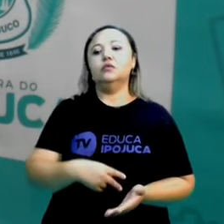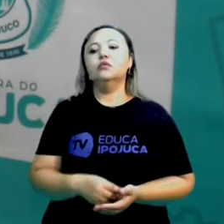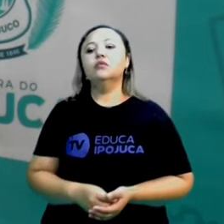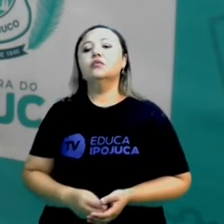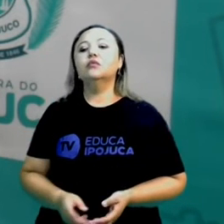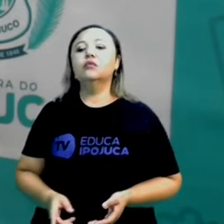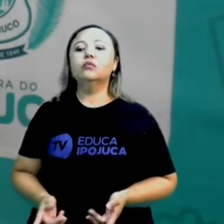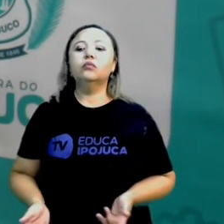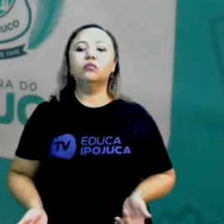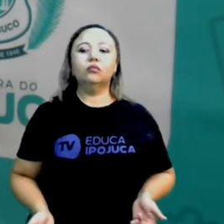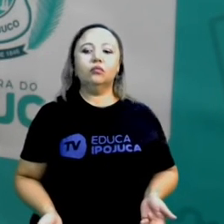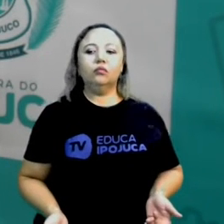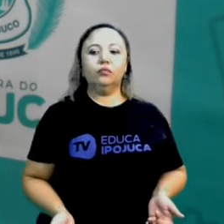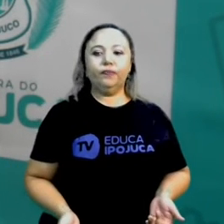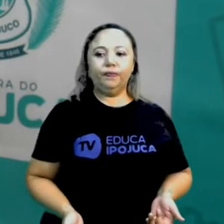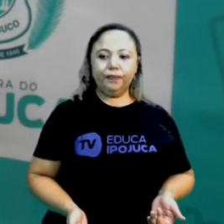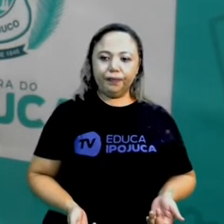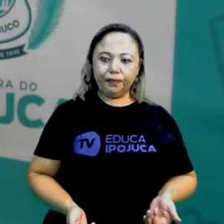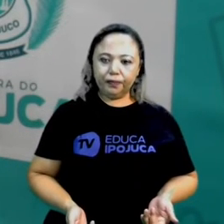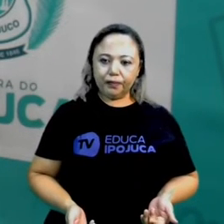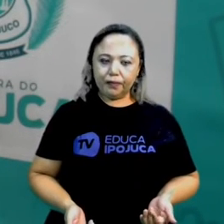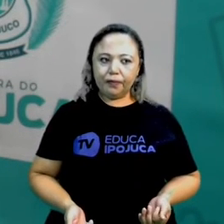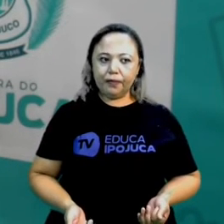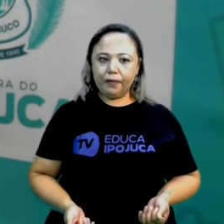expresso através da dança.